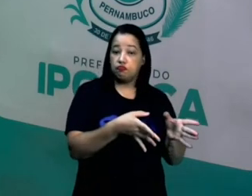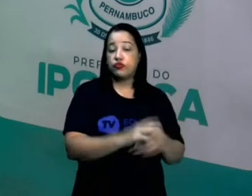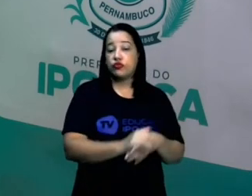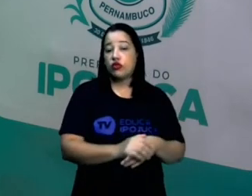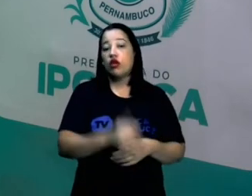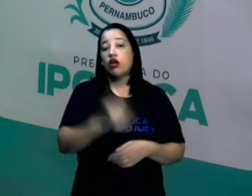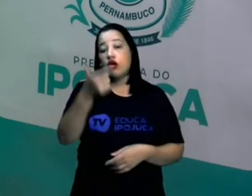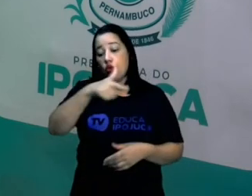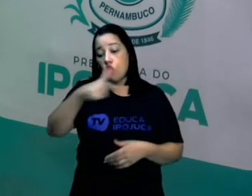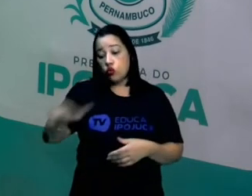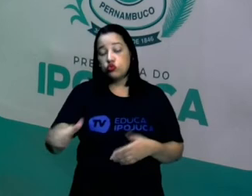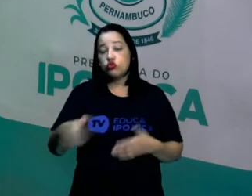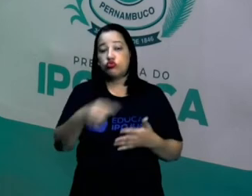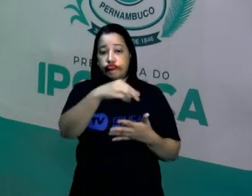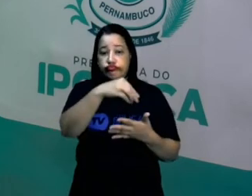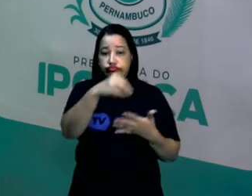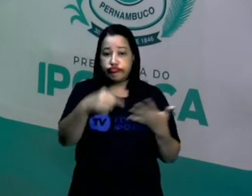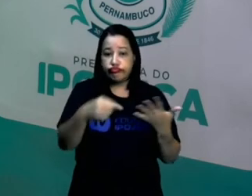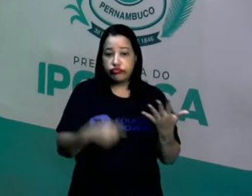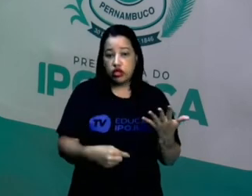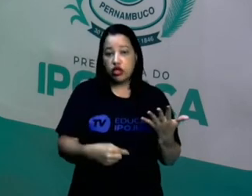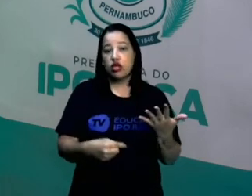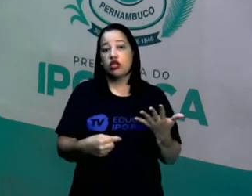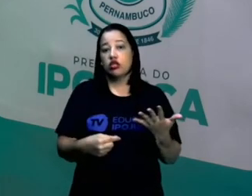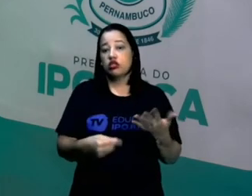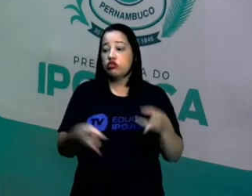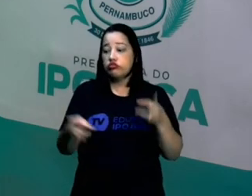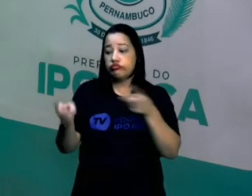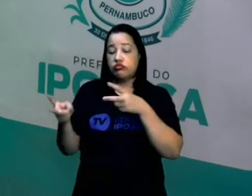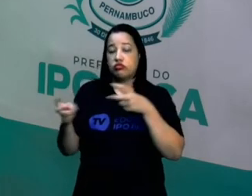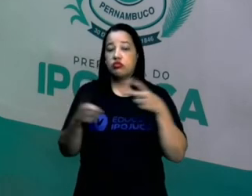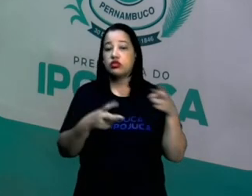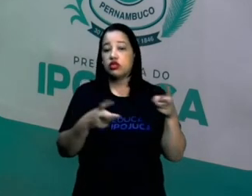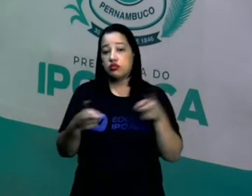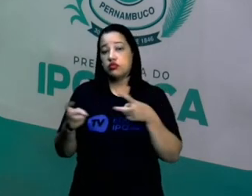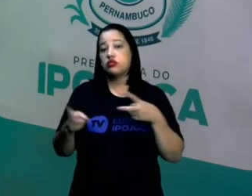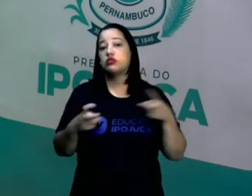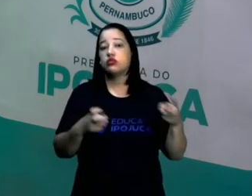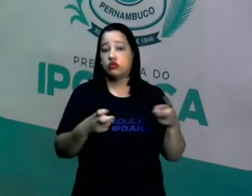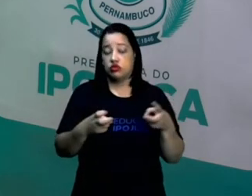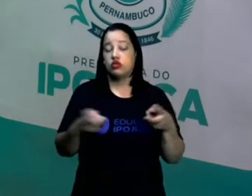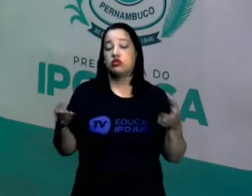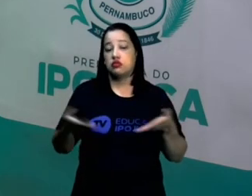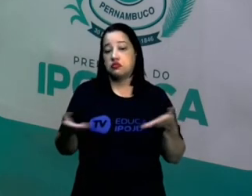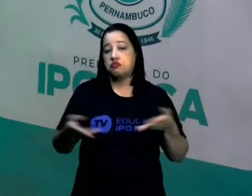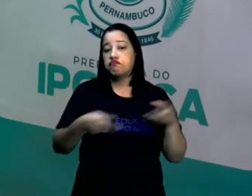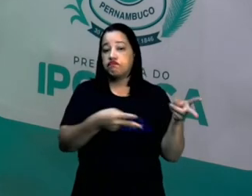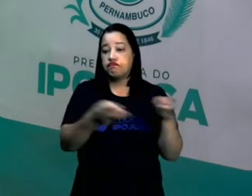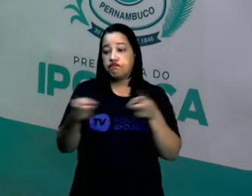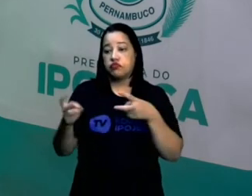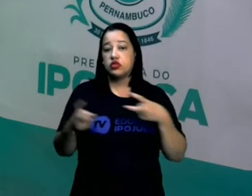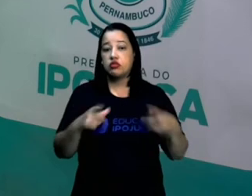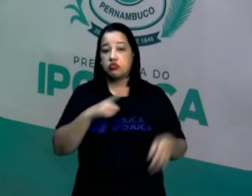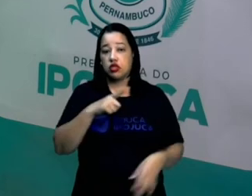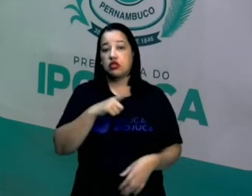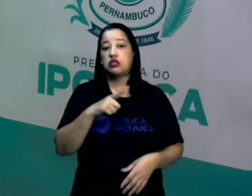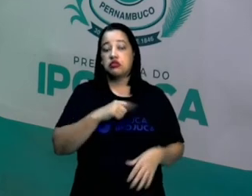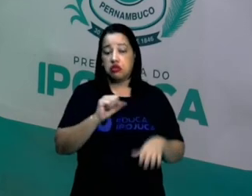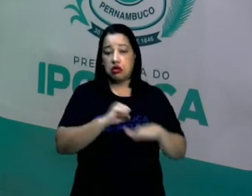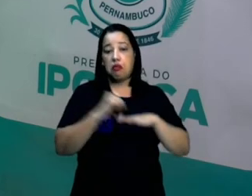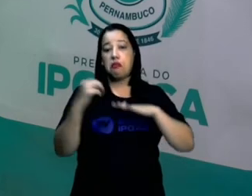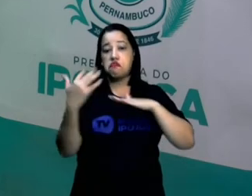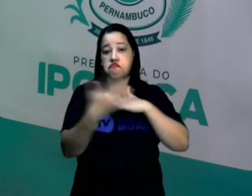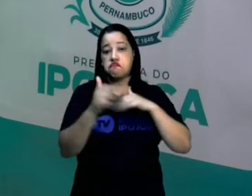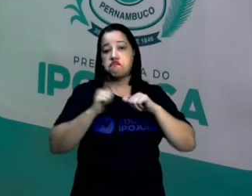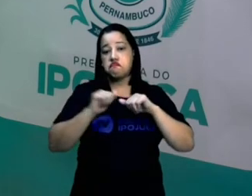fatores que a gente vem começando a perceber que ocorreram durante a